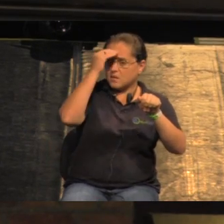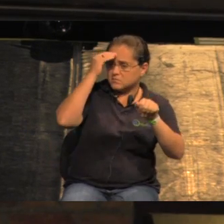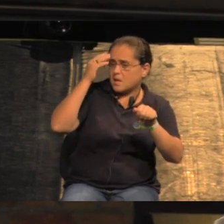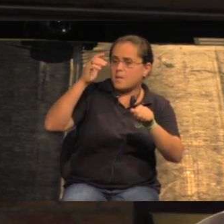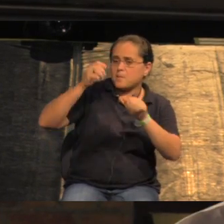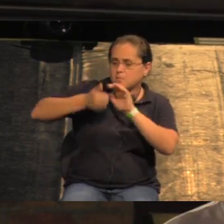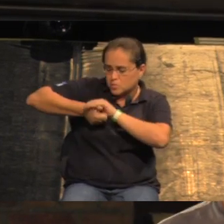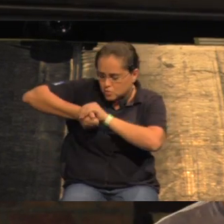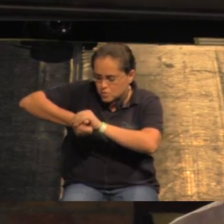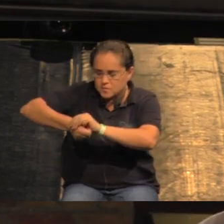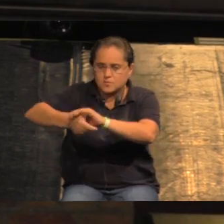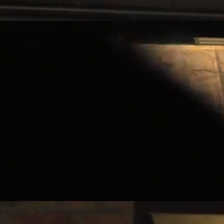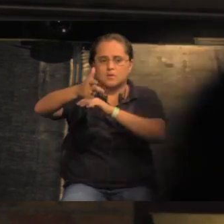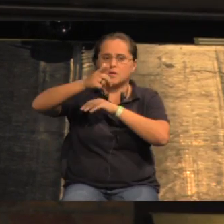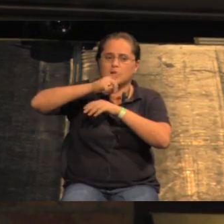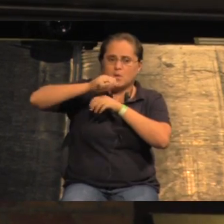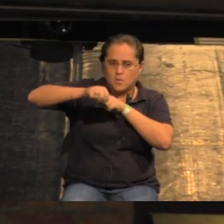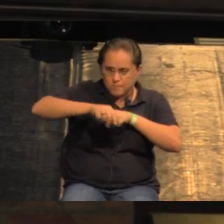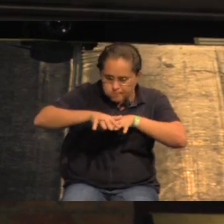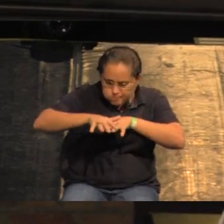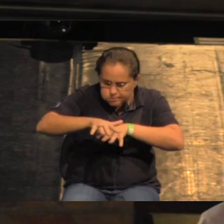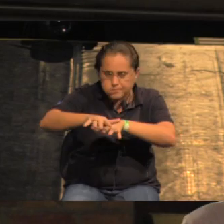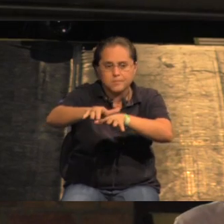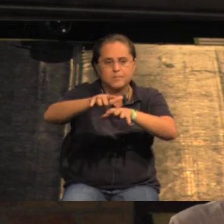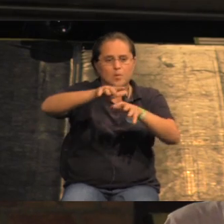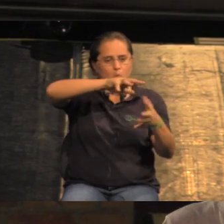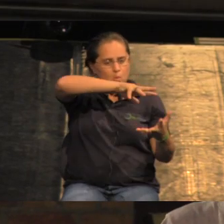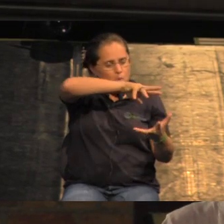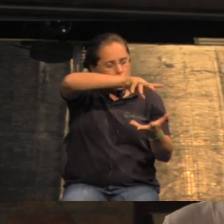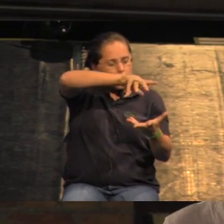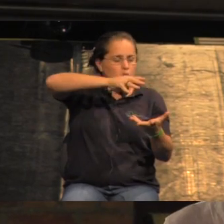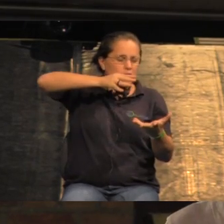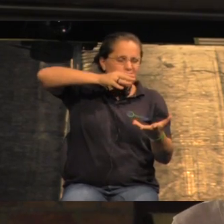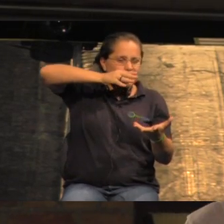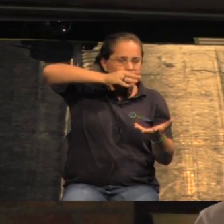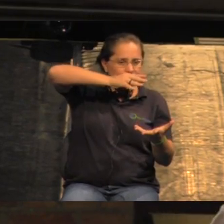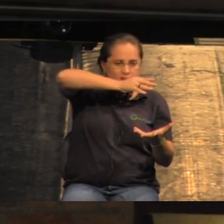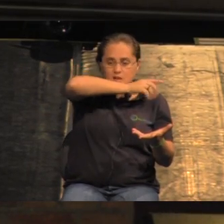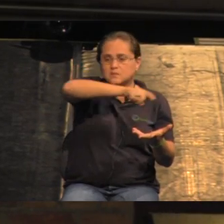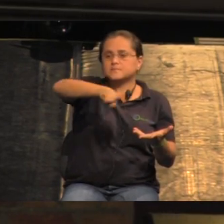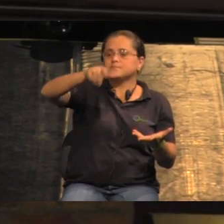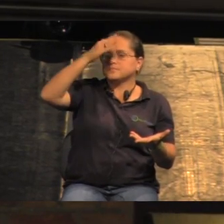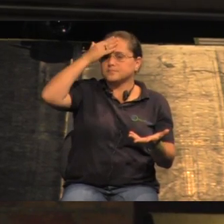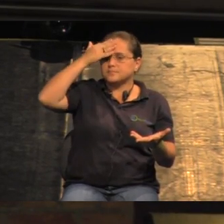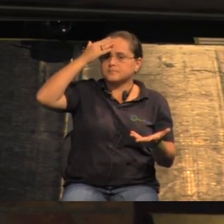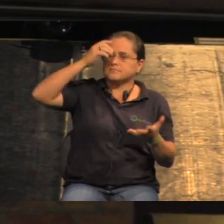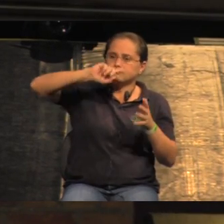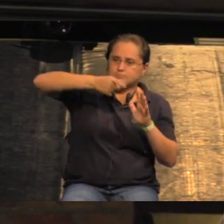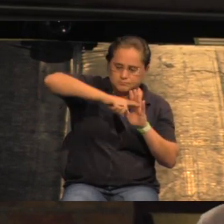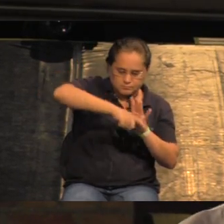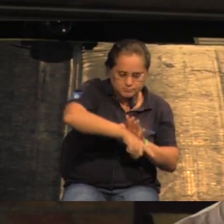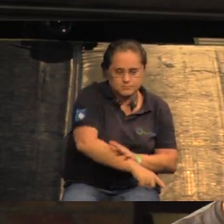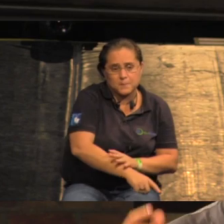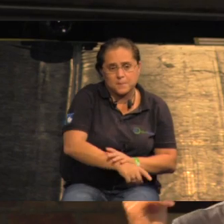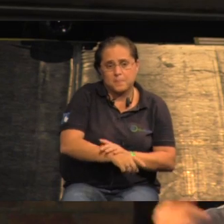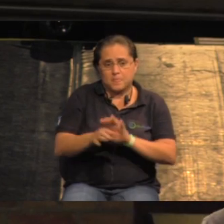tem o cara que entende de correntes marítimas, tem o cara que entende de aquecimento global. Eles trabalham sobre o contexto do oceano. Eu acho